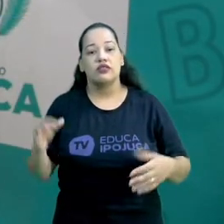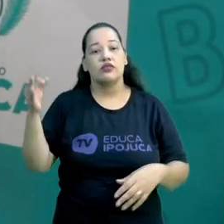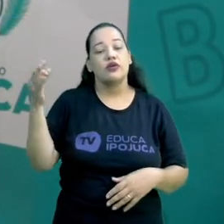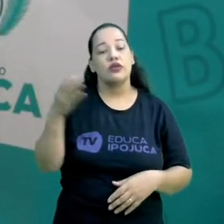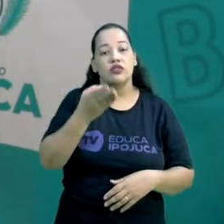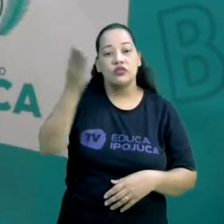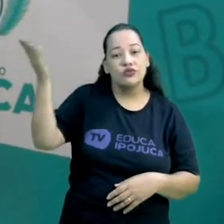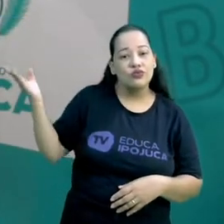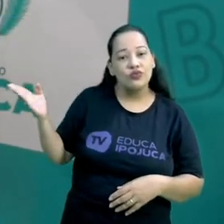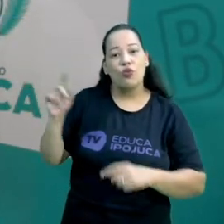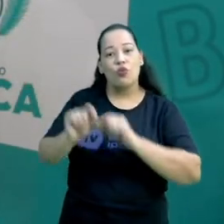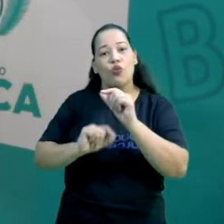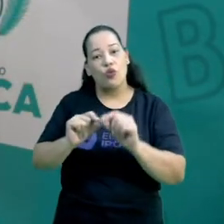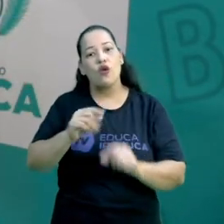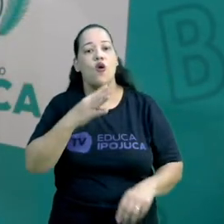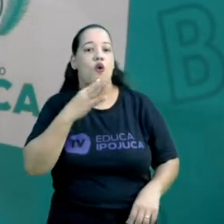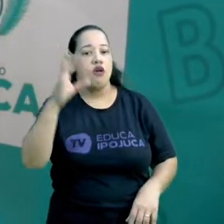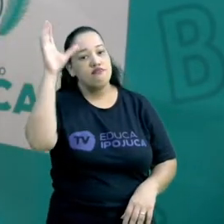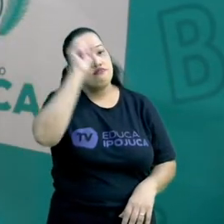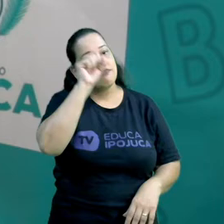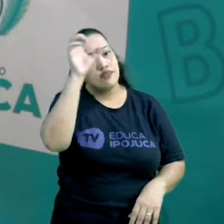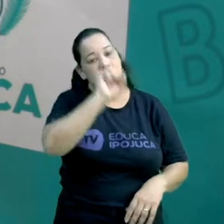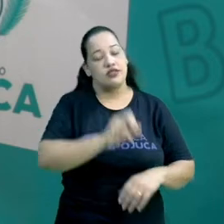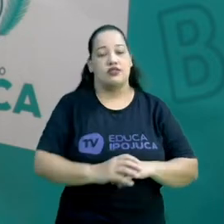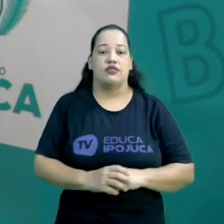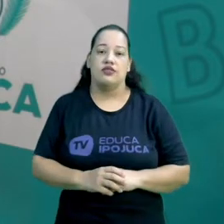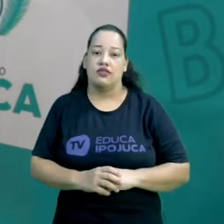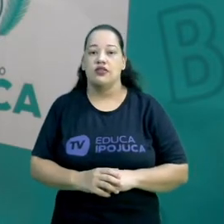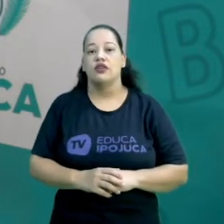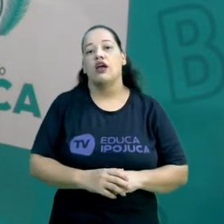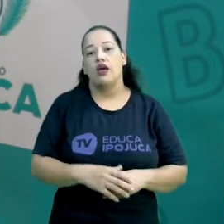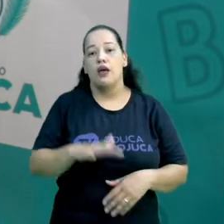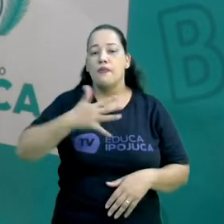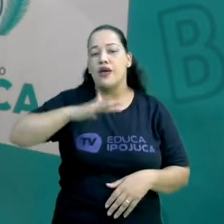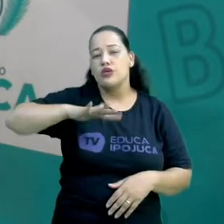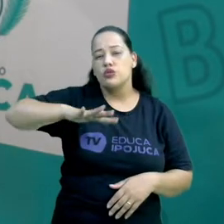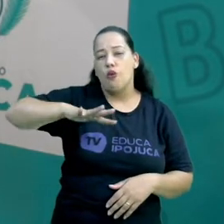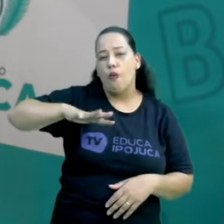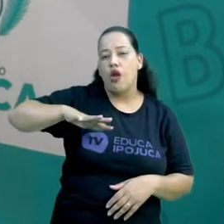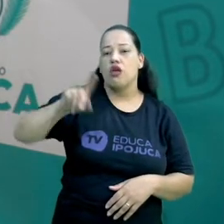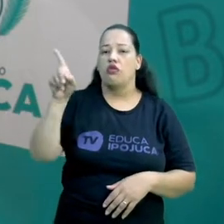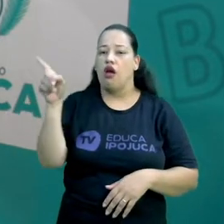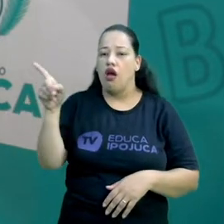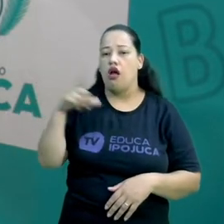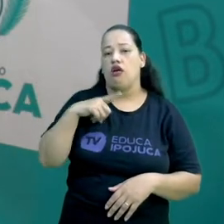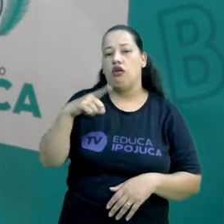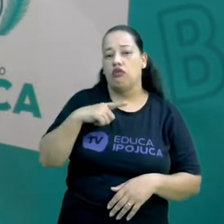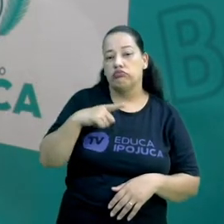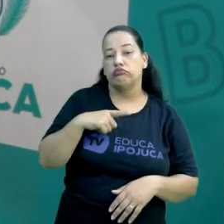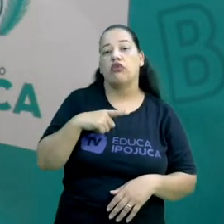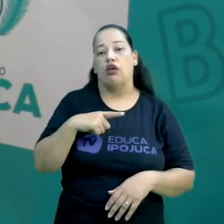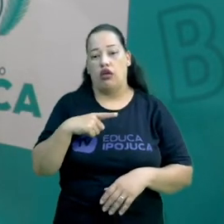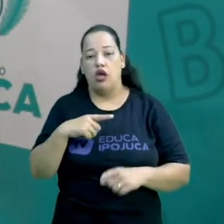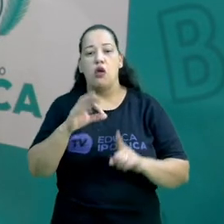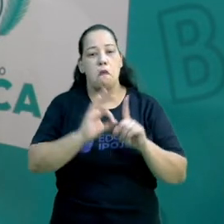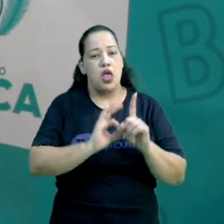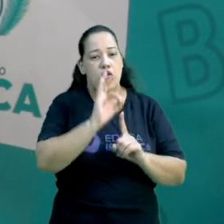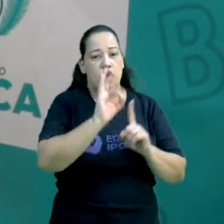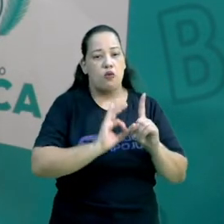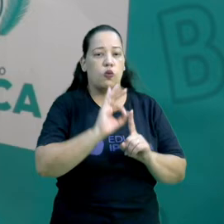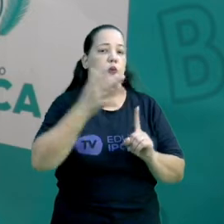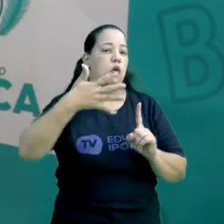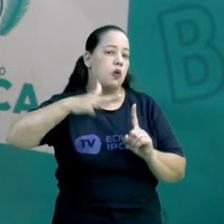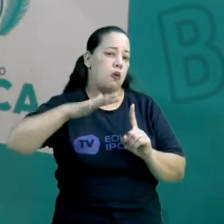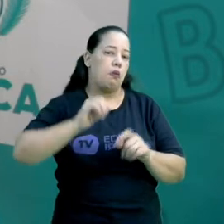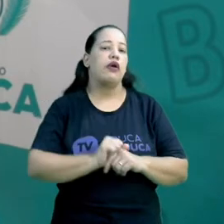aqui é a nível de conhecimento, gente. É mais ou menos a temperatura que cada uma das estrelas, elas podem chegar, dependendo